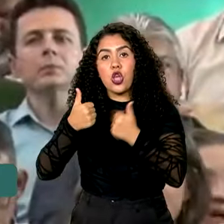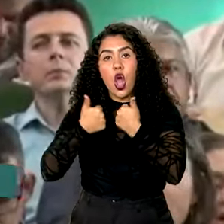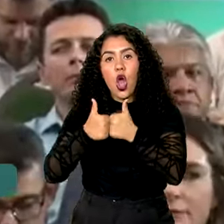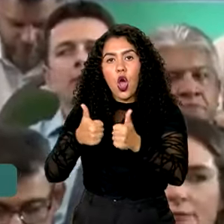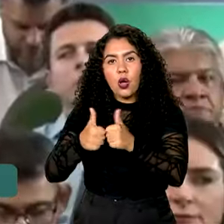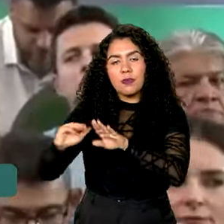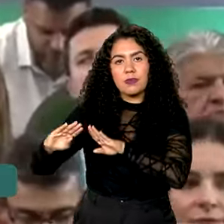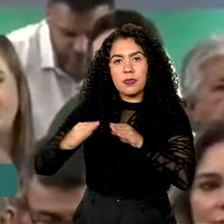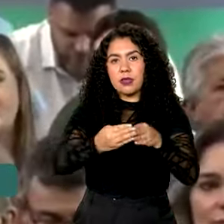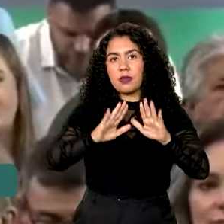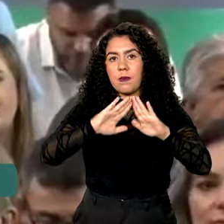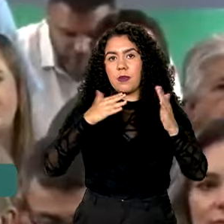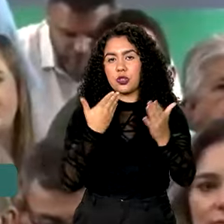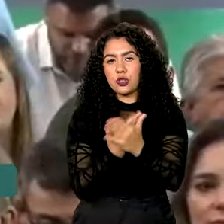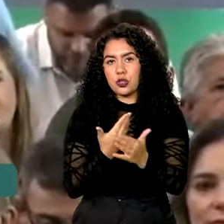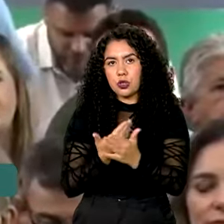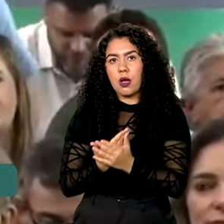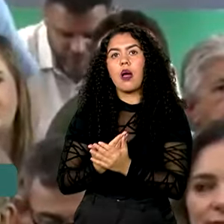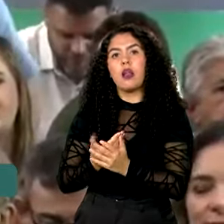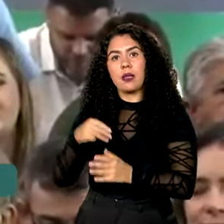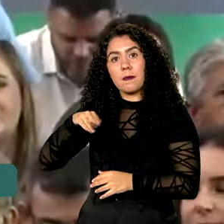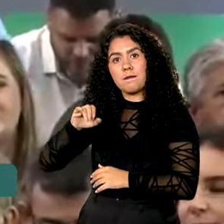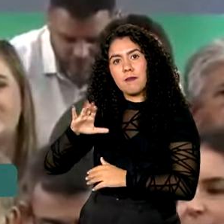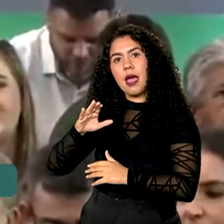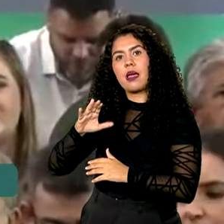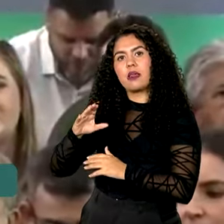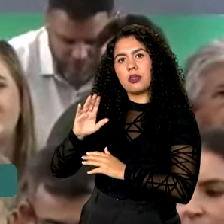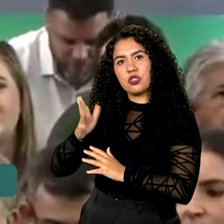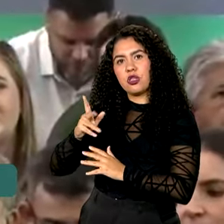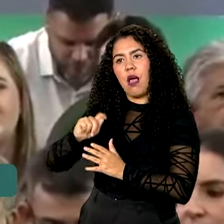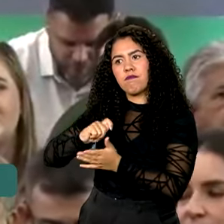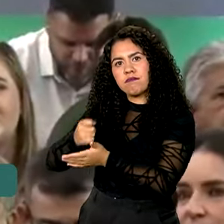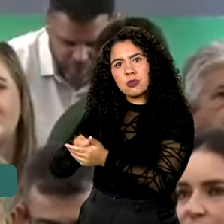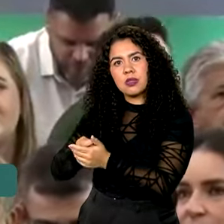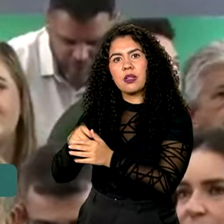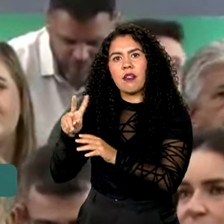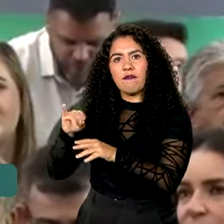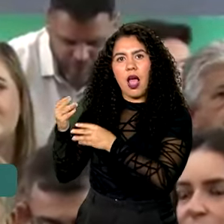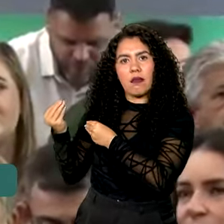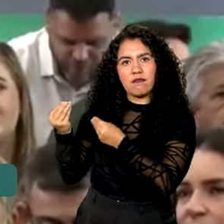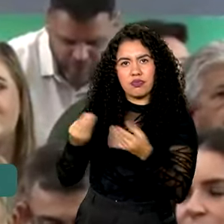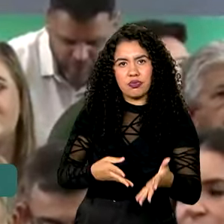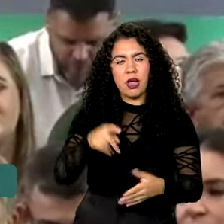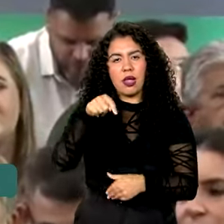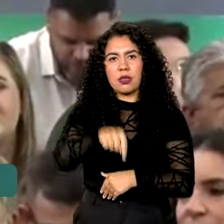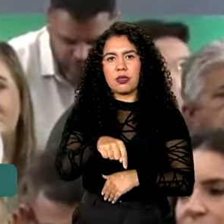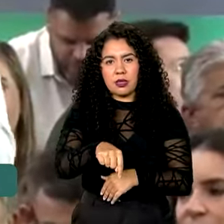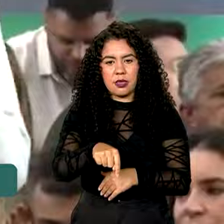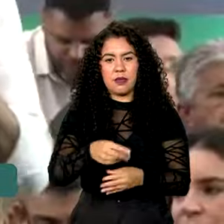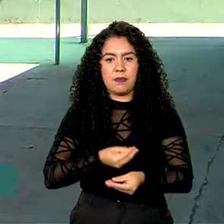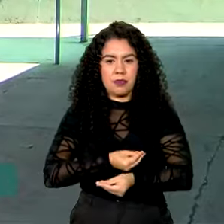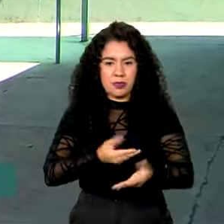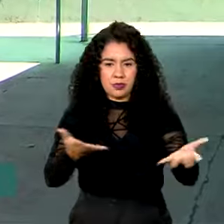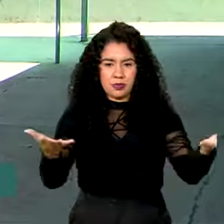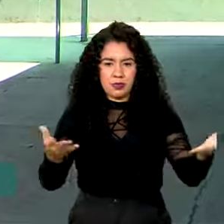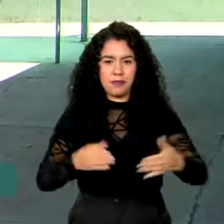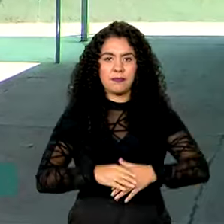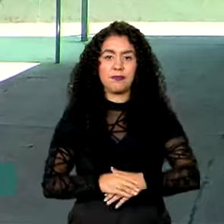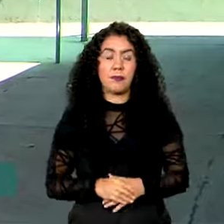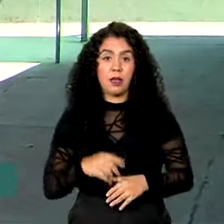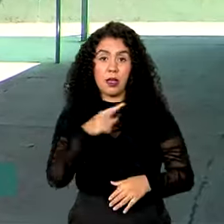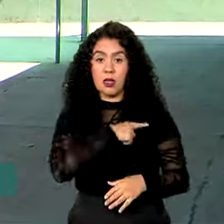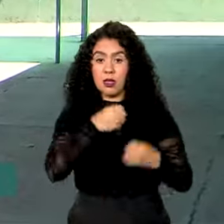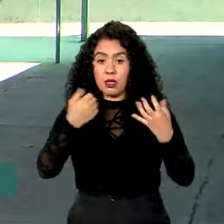financiados 100% pelo MEC, que já devem estar chegando aqui no Ceará, para a gente fazer essa entrega aqui para vocês. O